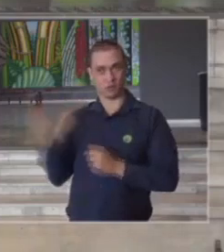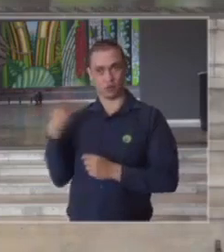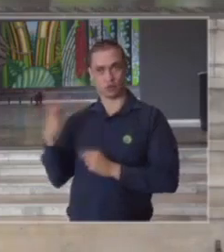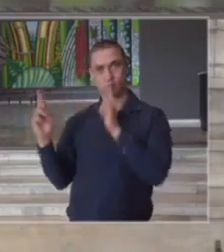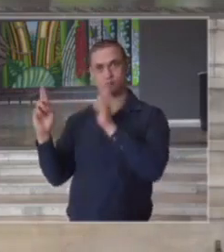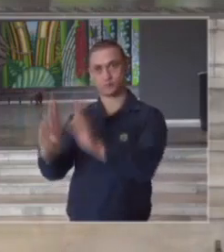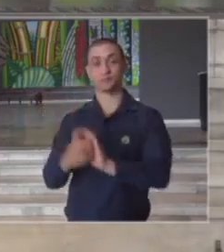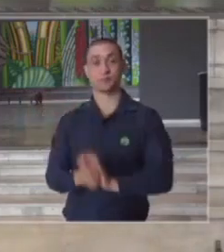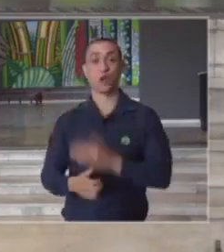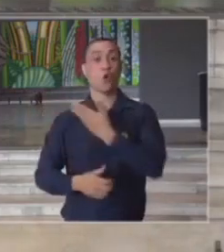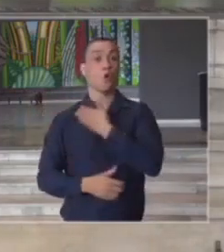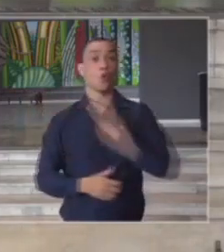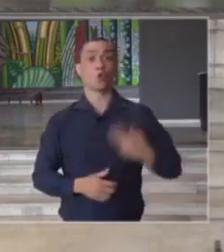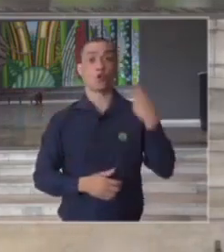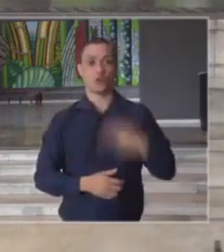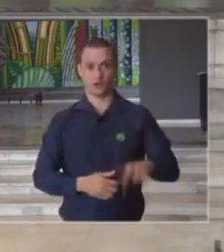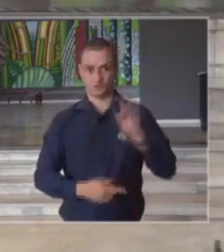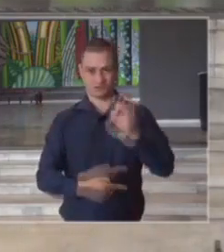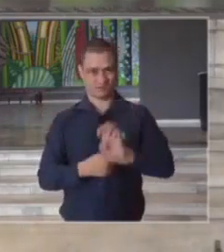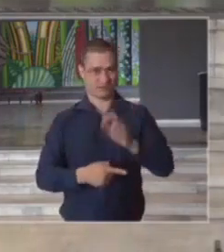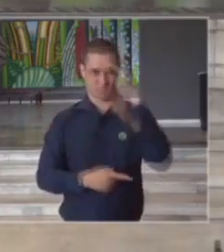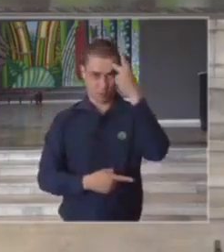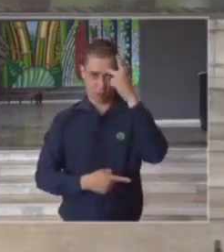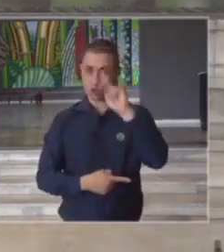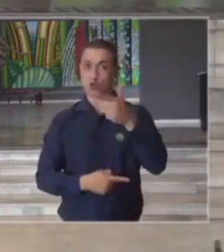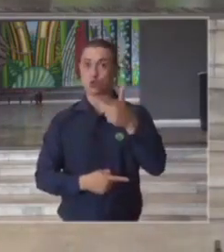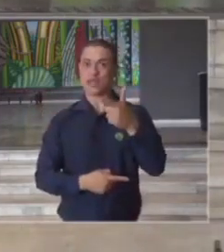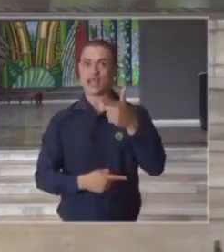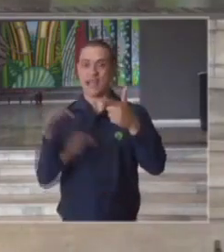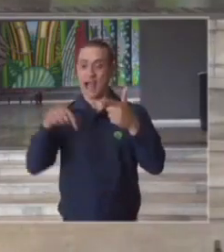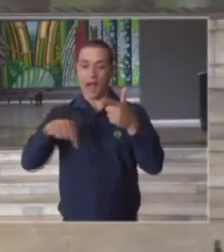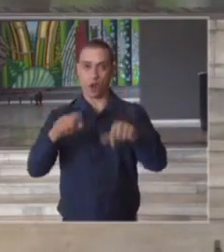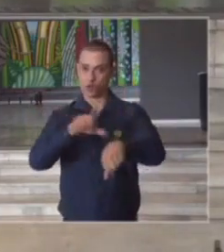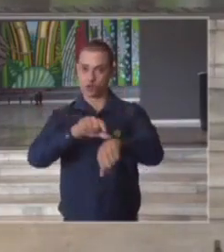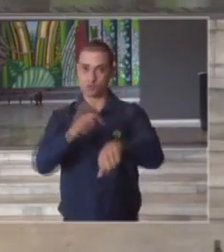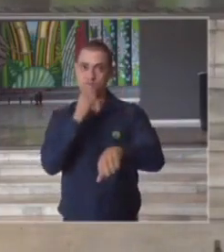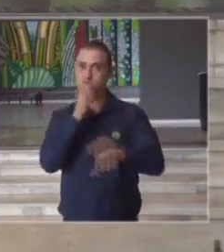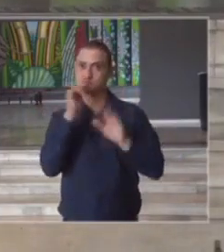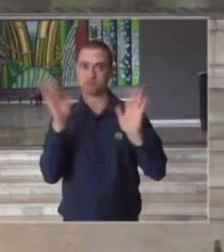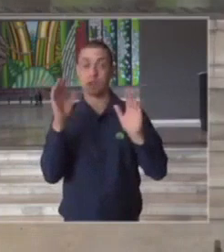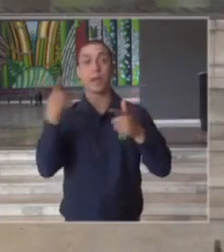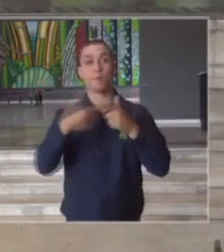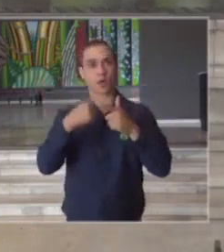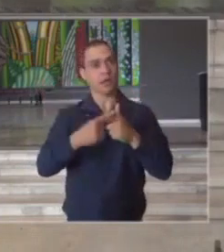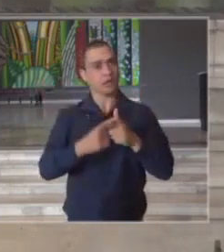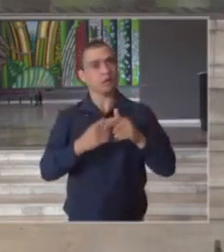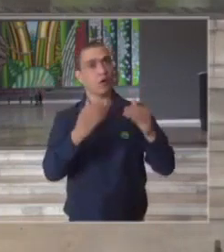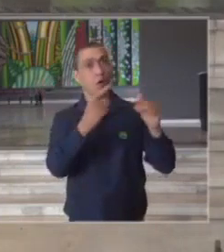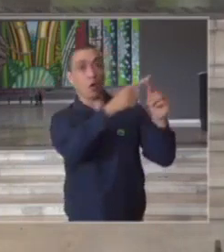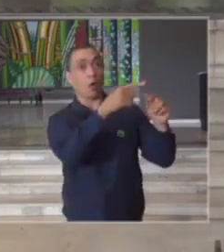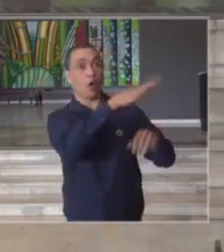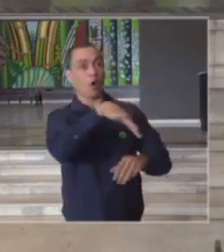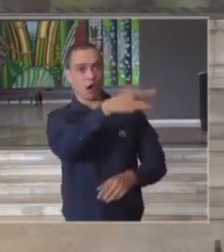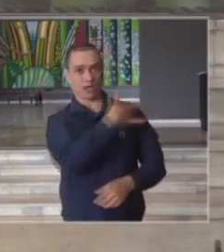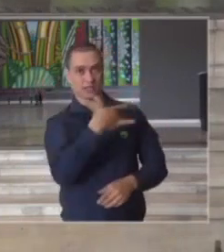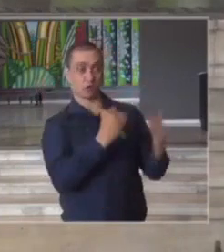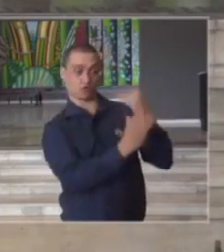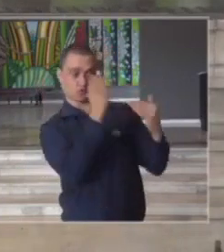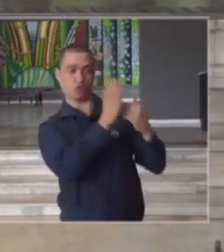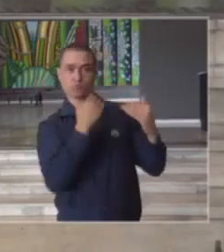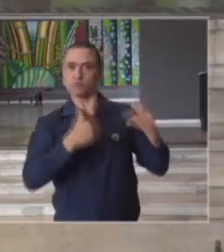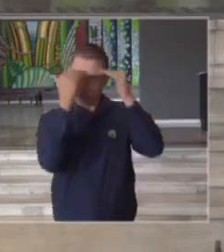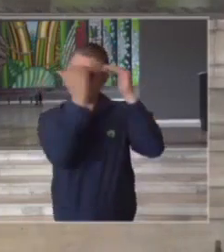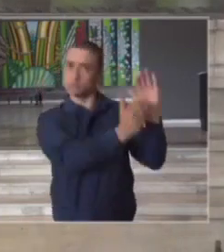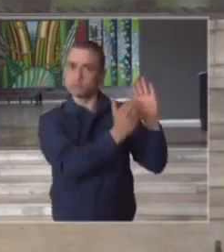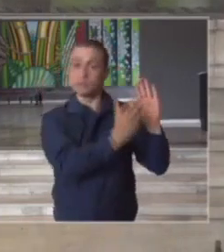o governo do estado de São Paulo não tem deliberações neste momento até porque segue a risca a orientação da área da saúde e